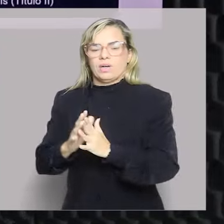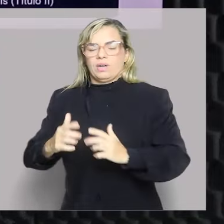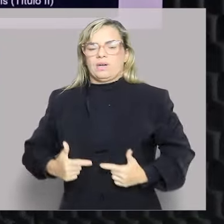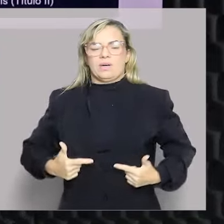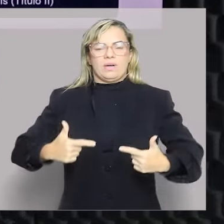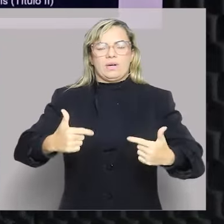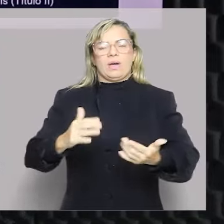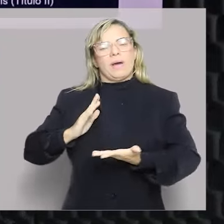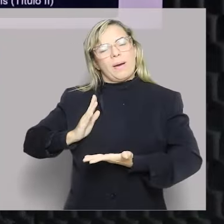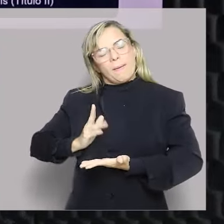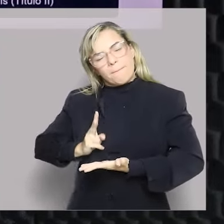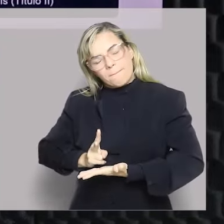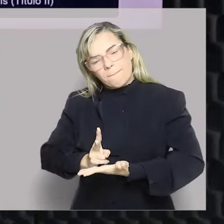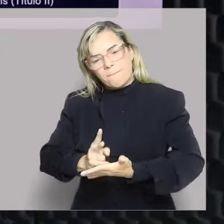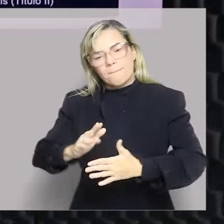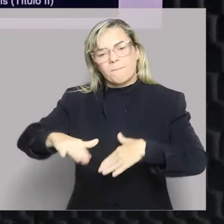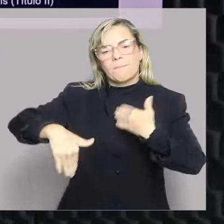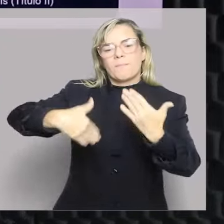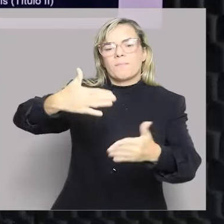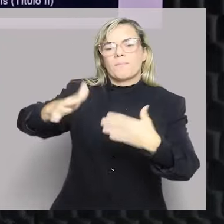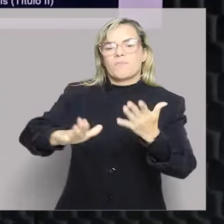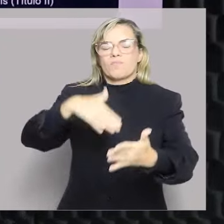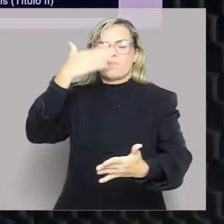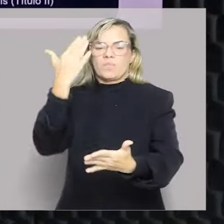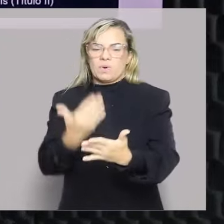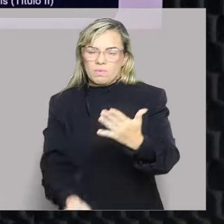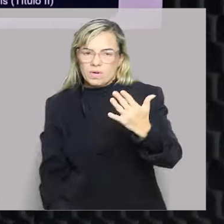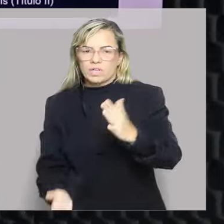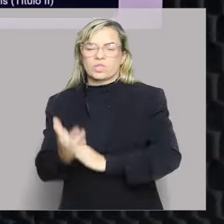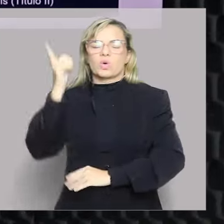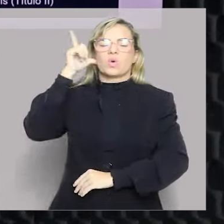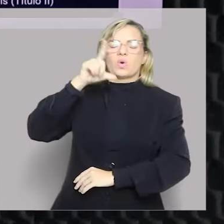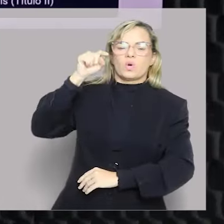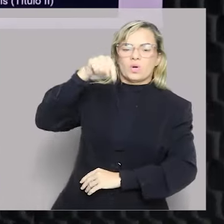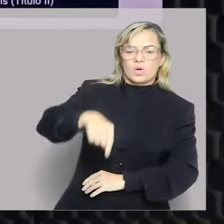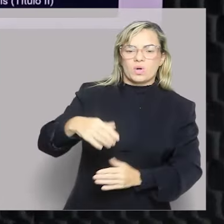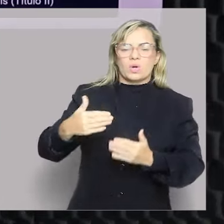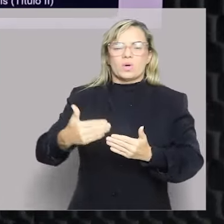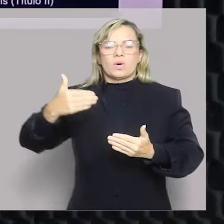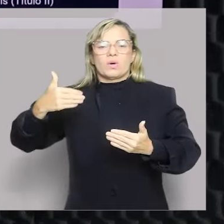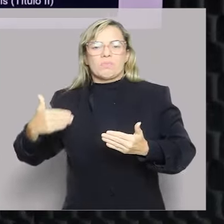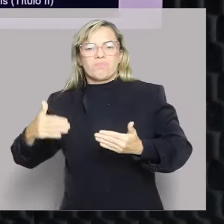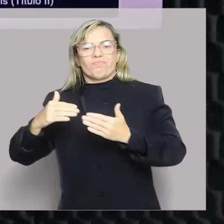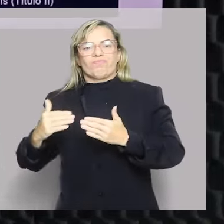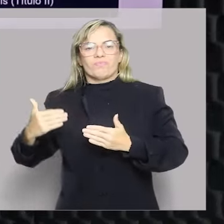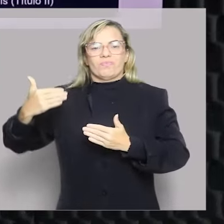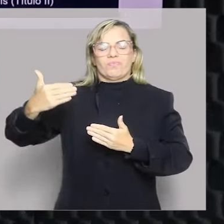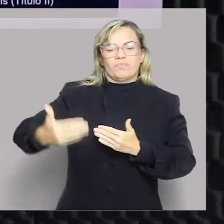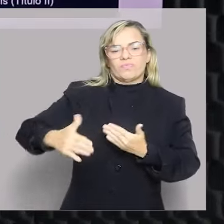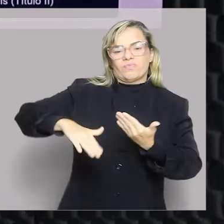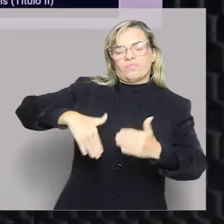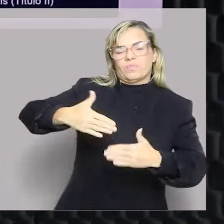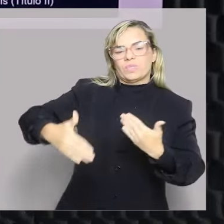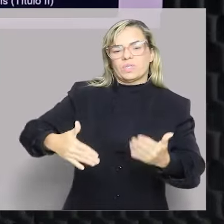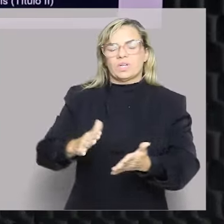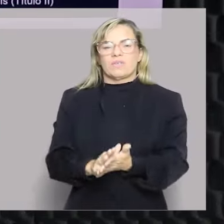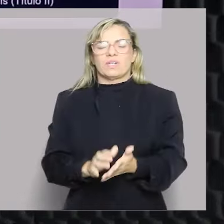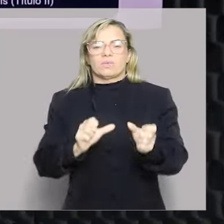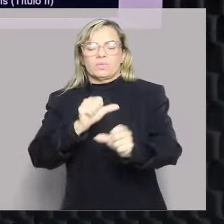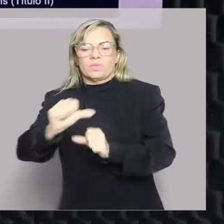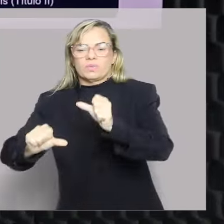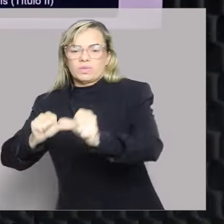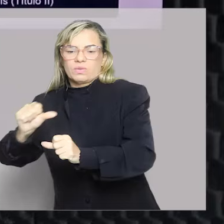ao longo do tempo, demonstram que às vezes a gente perde, depois a gente ganha, a gente dá um passo para trás, depois dá dois para frente. Isso é uma constante